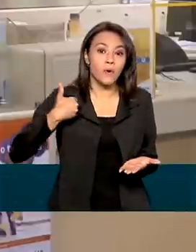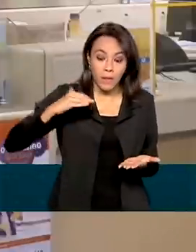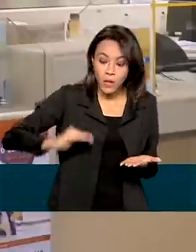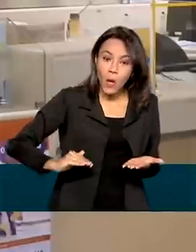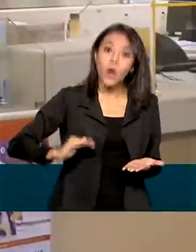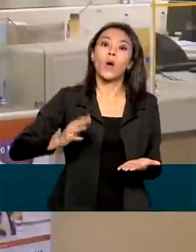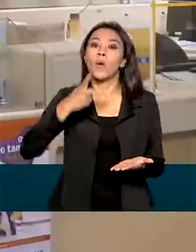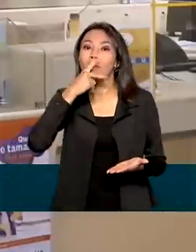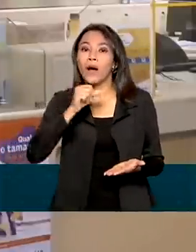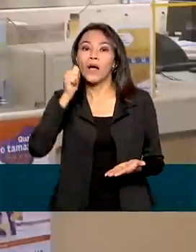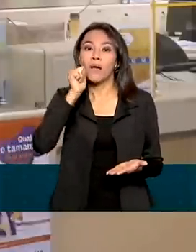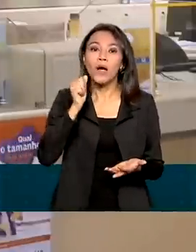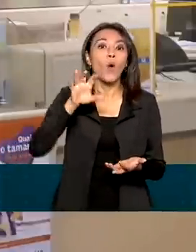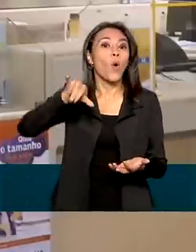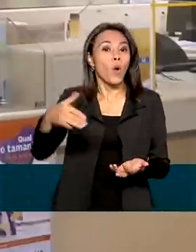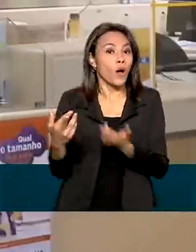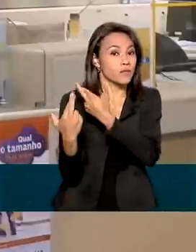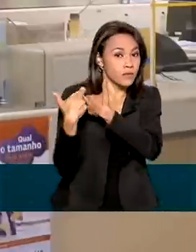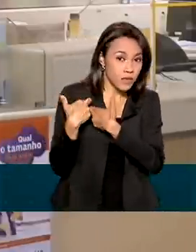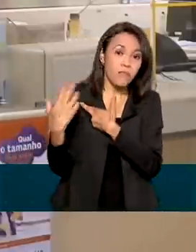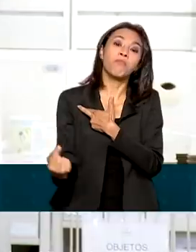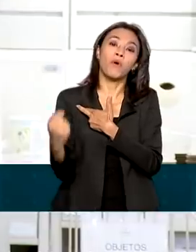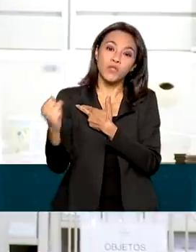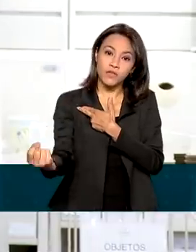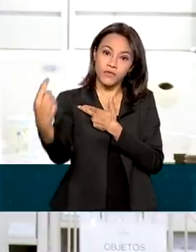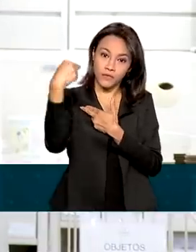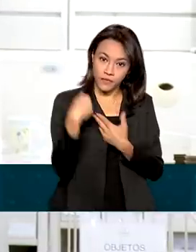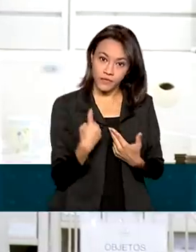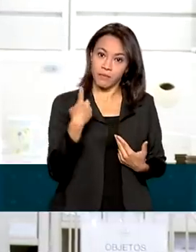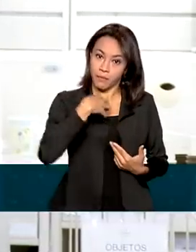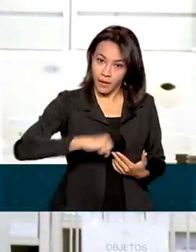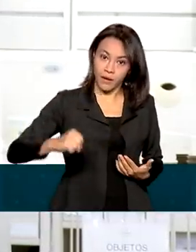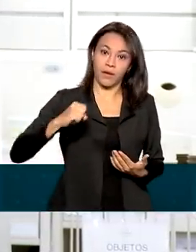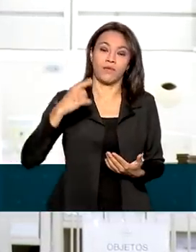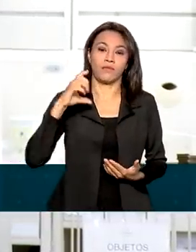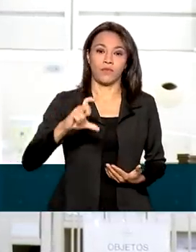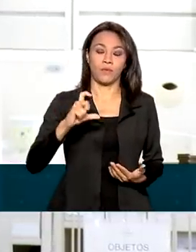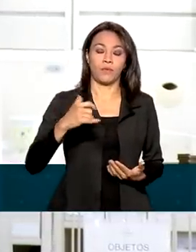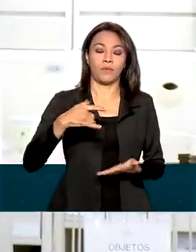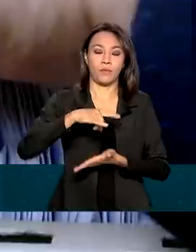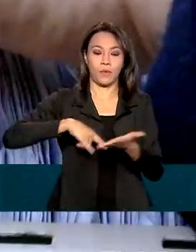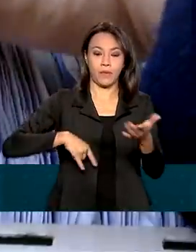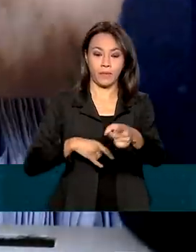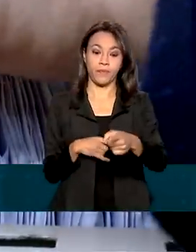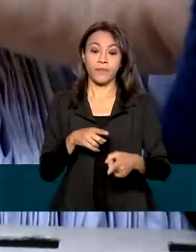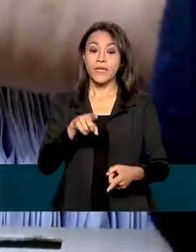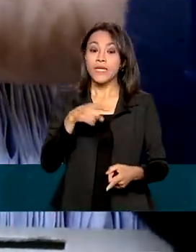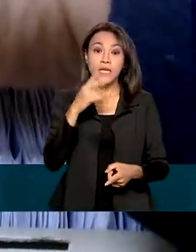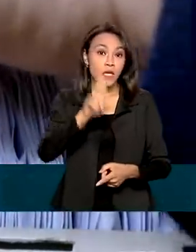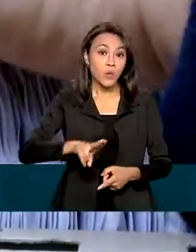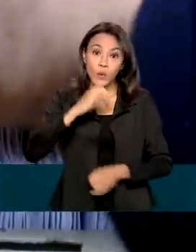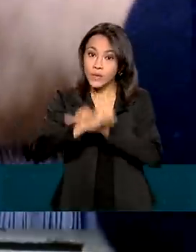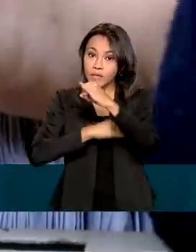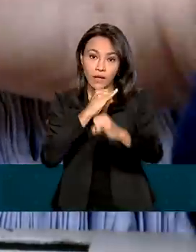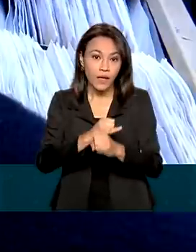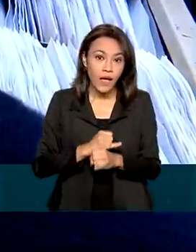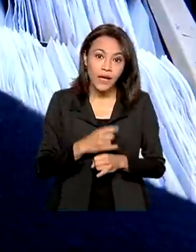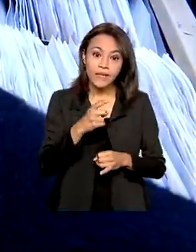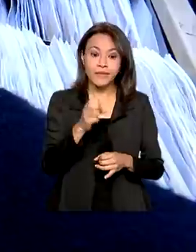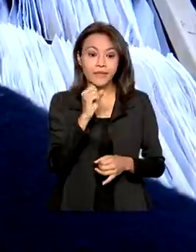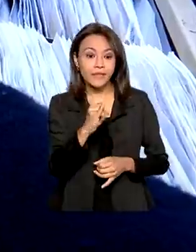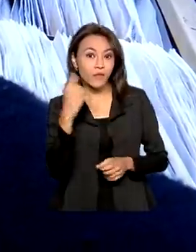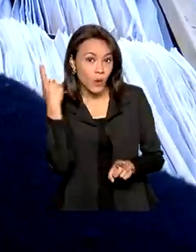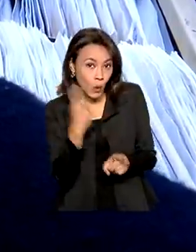os pais e os responsáveis poderão fazer essa retirada. Para quem não usa a internet, é possível consultar se o documento foi achado pela central de